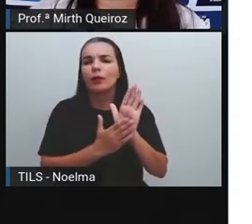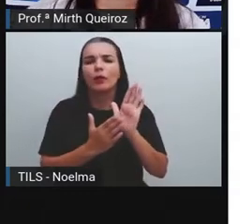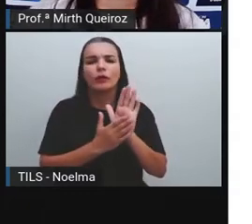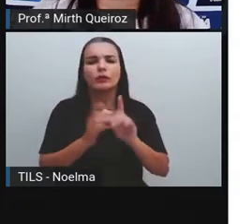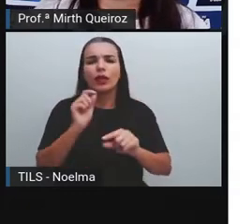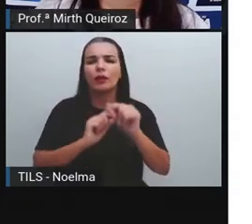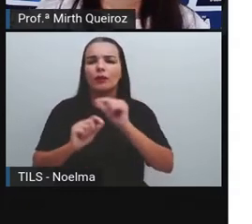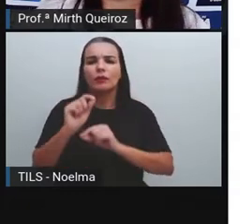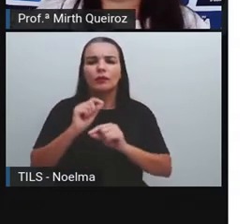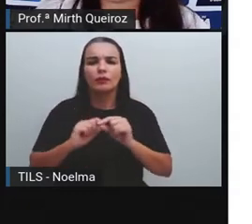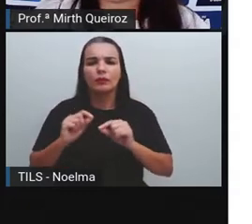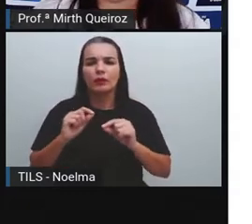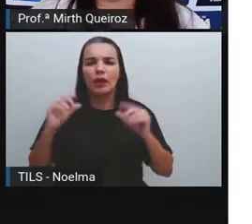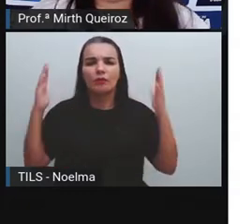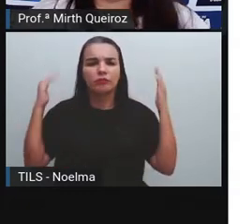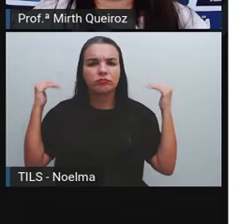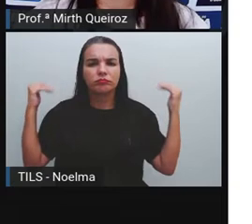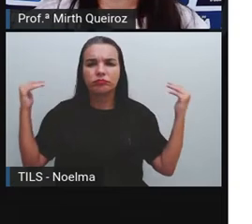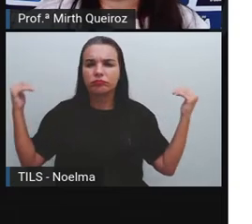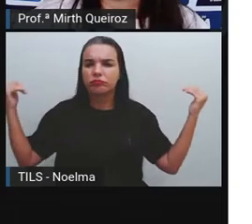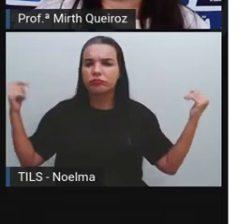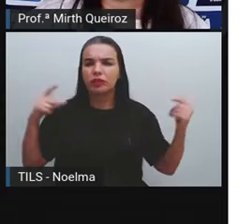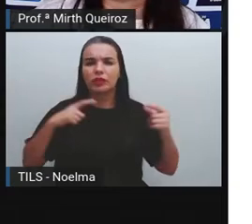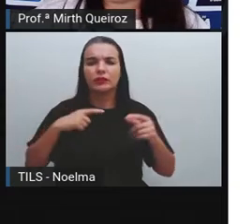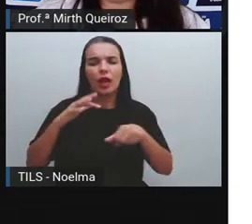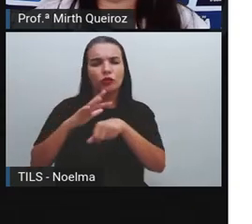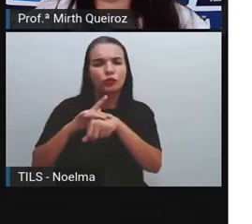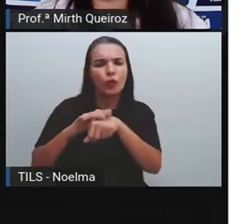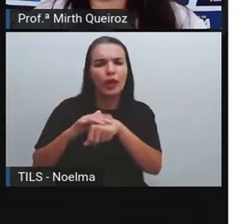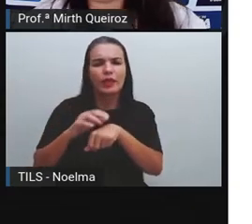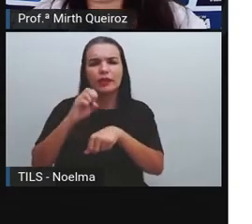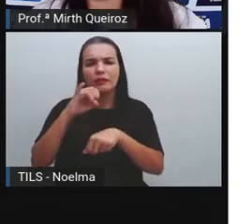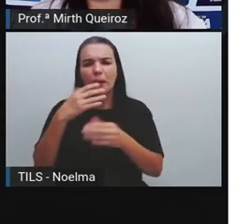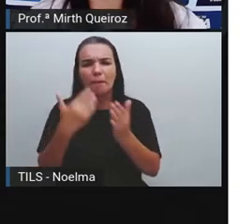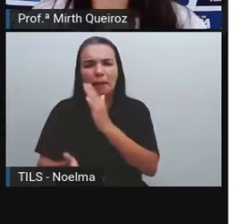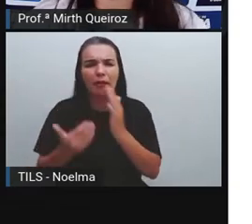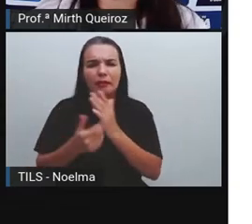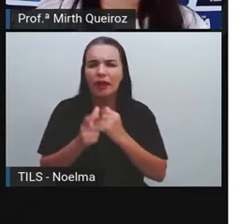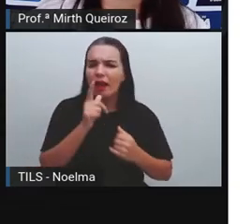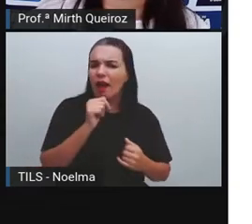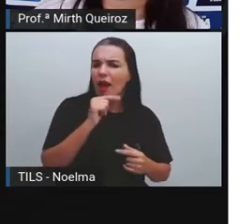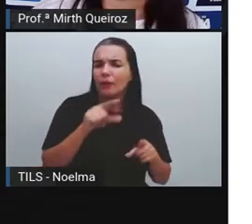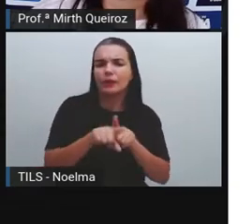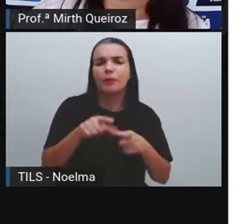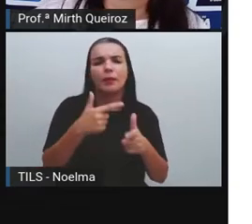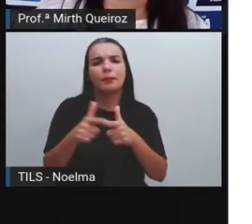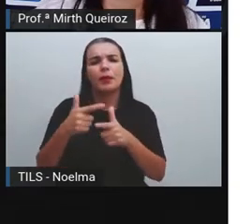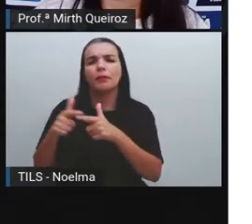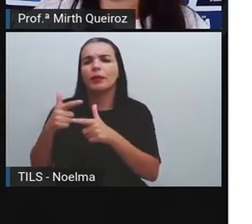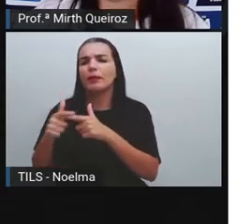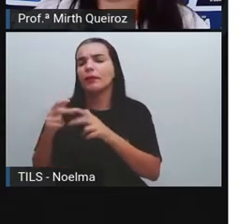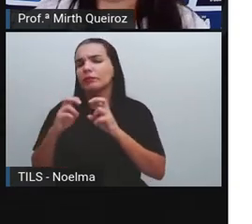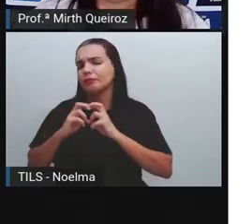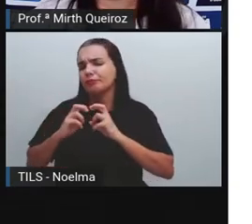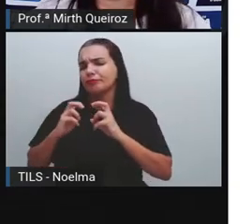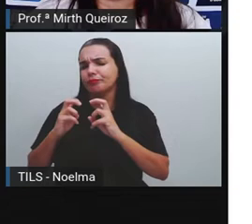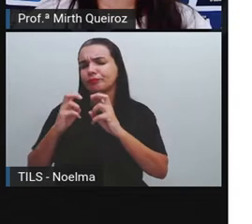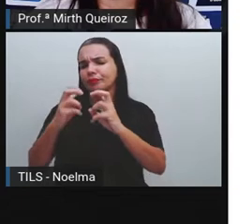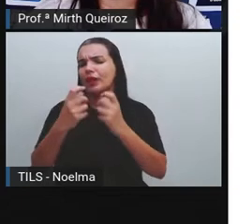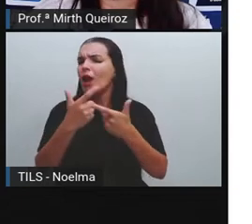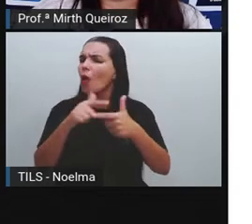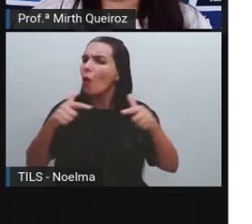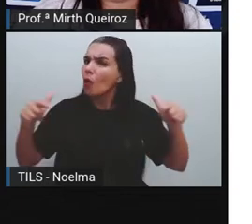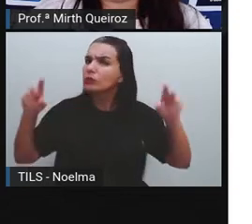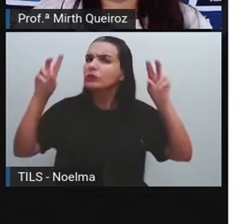relacionadas aos riscos de doenças, aos desperdícios de água, aos problemas causados pelo trânsito, entre outros. Então,